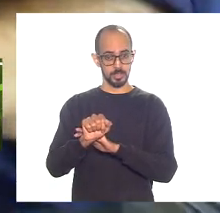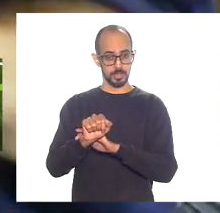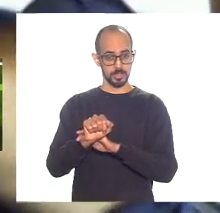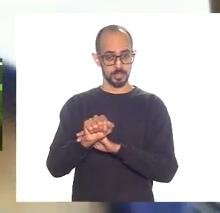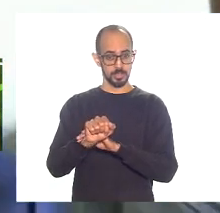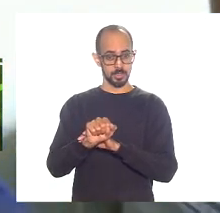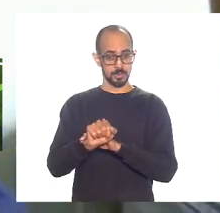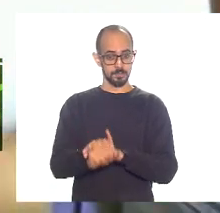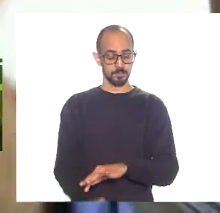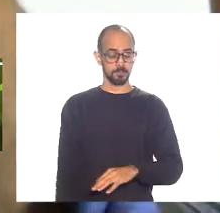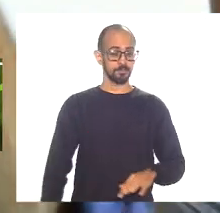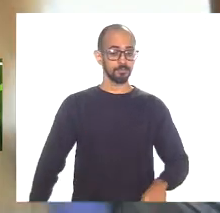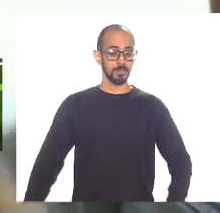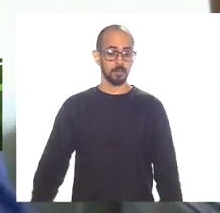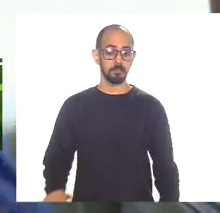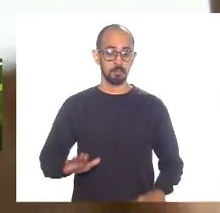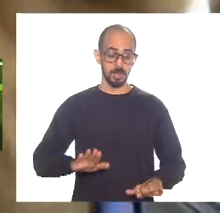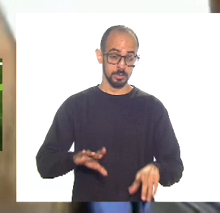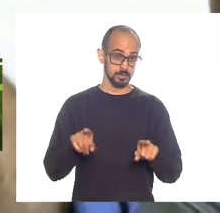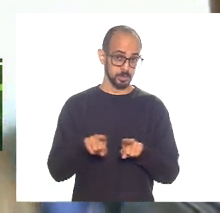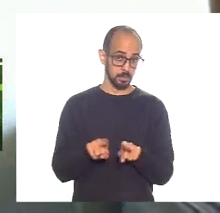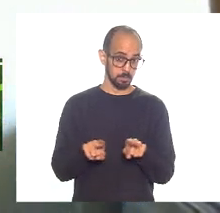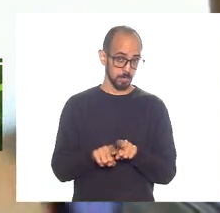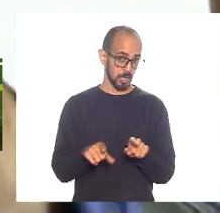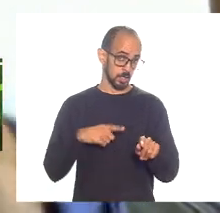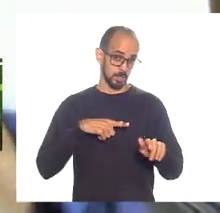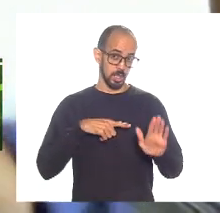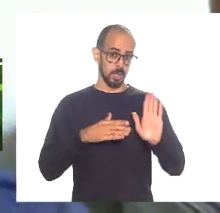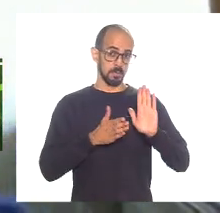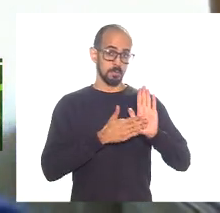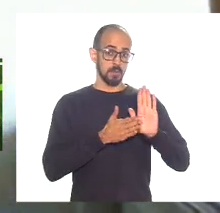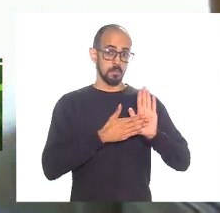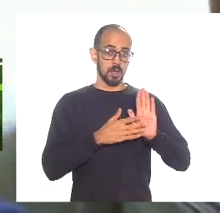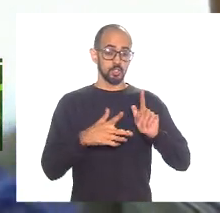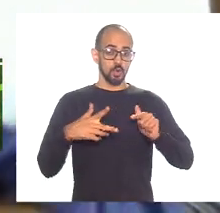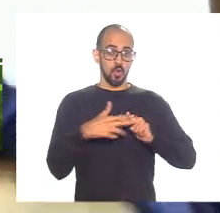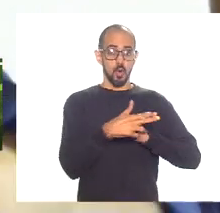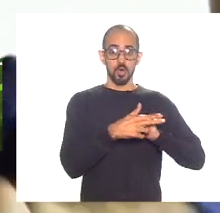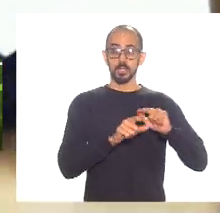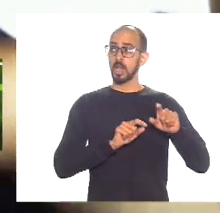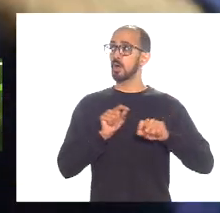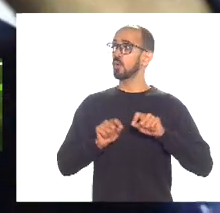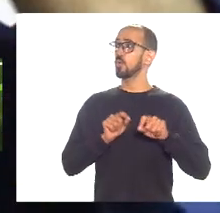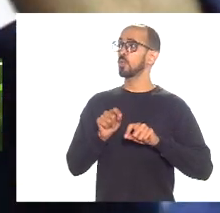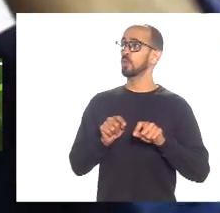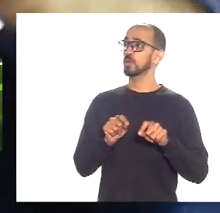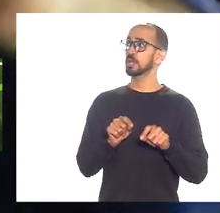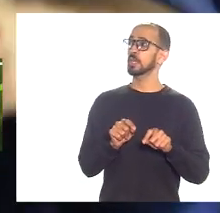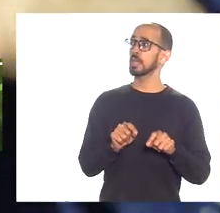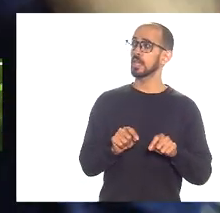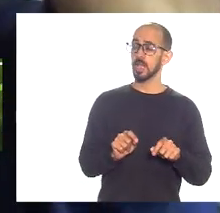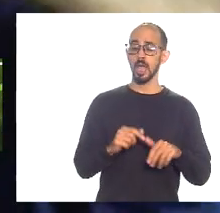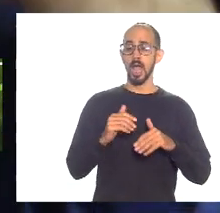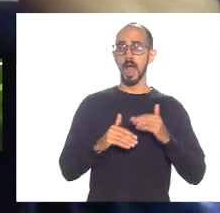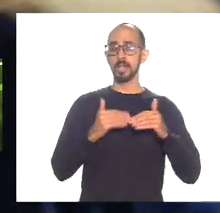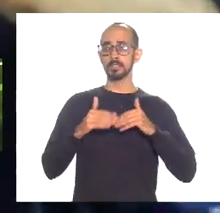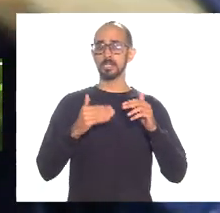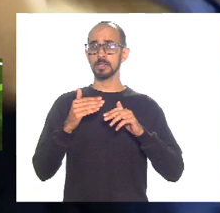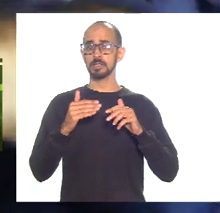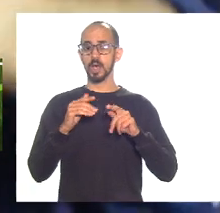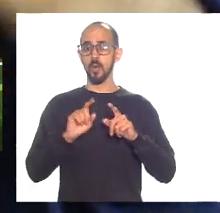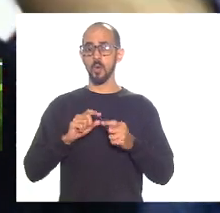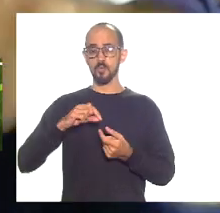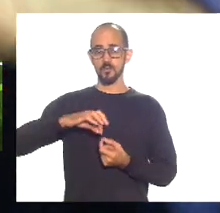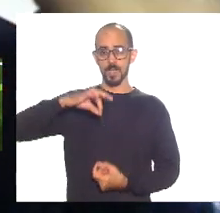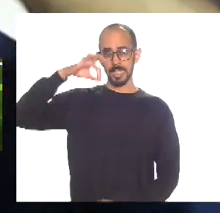ordinária mas também tem a proposta de cortar a ascensão vertical por tempo de serviço